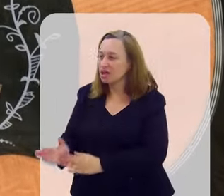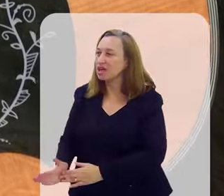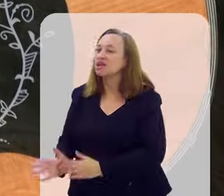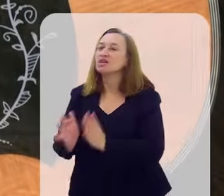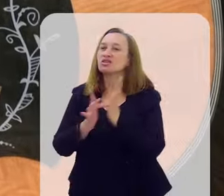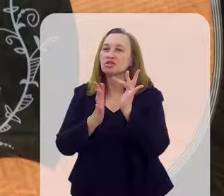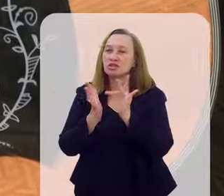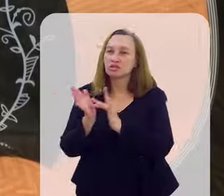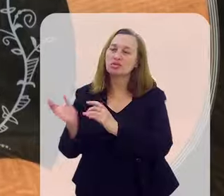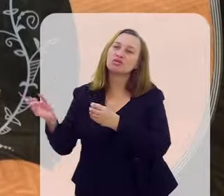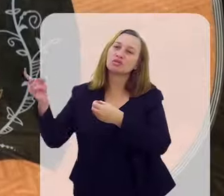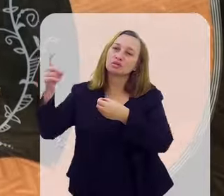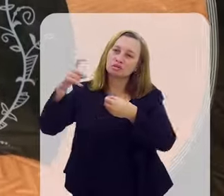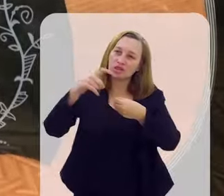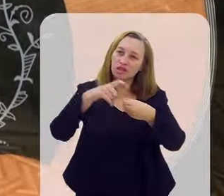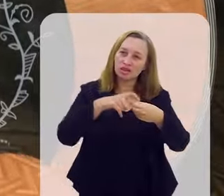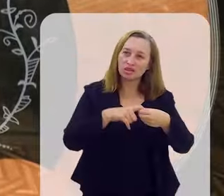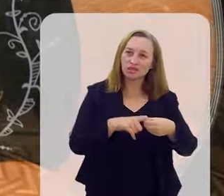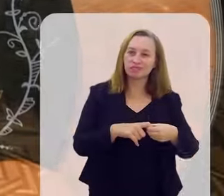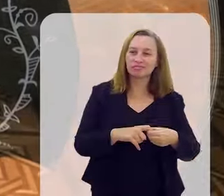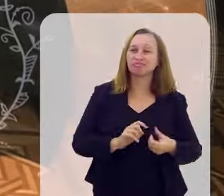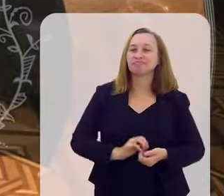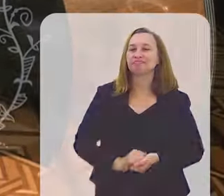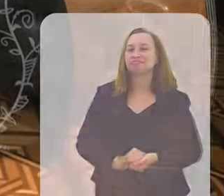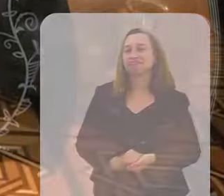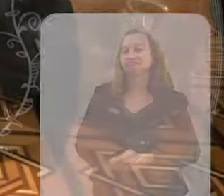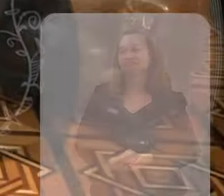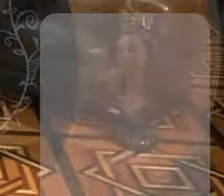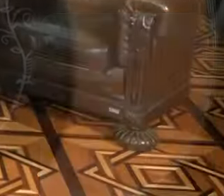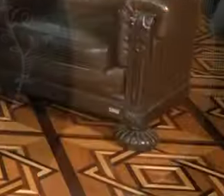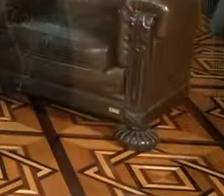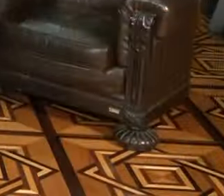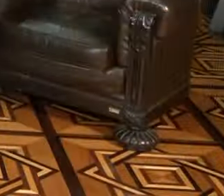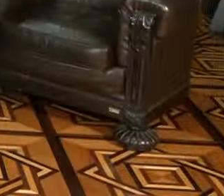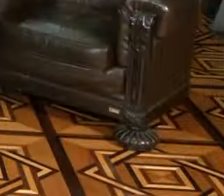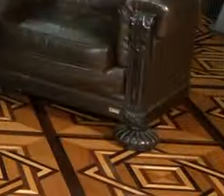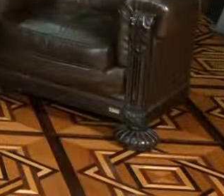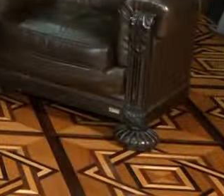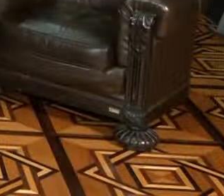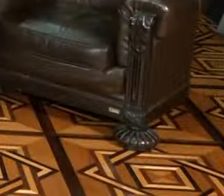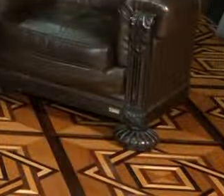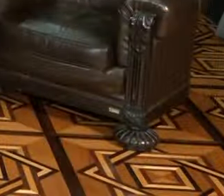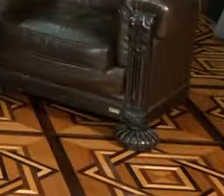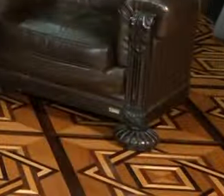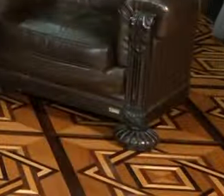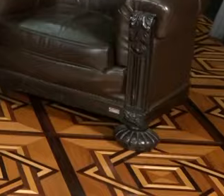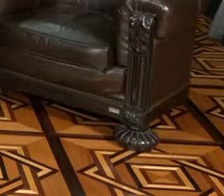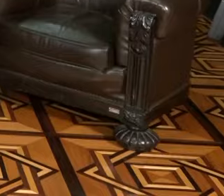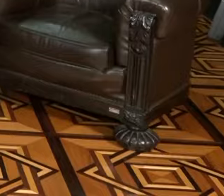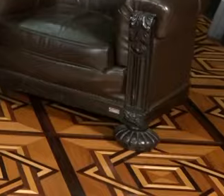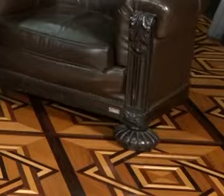Vai buscar Sua noite Sem mancha Sem mar